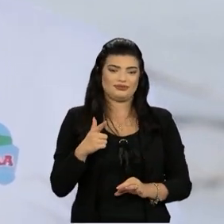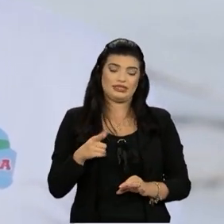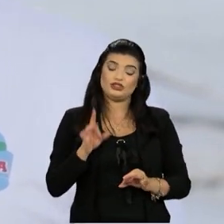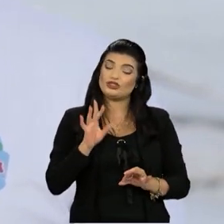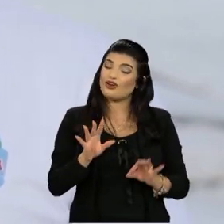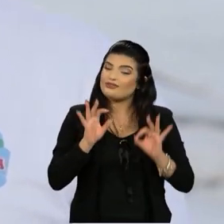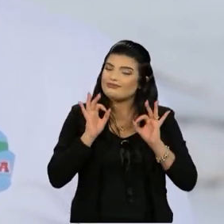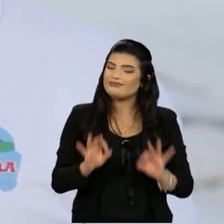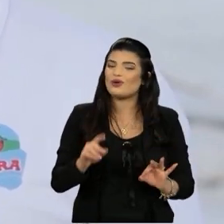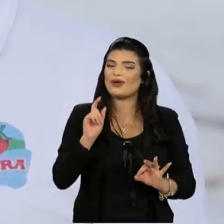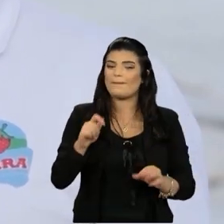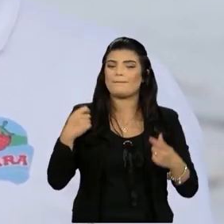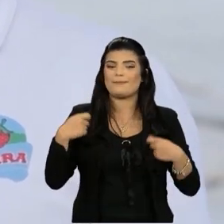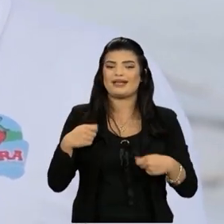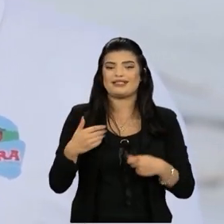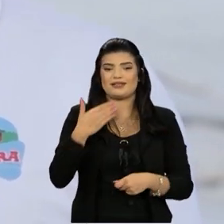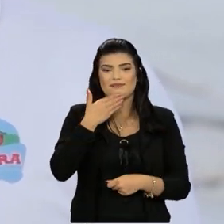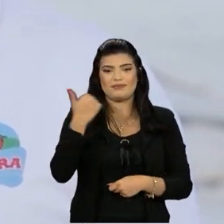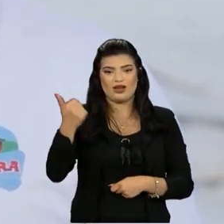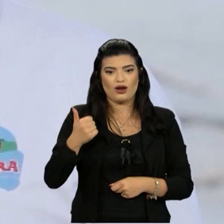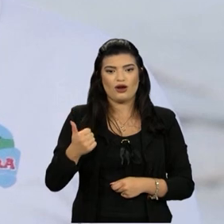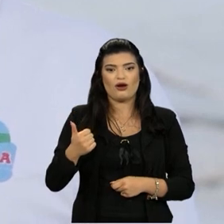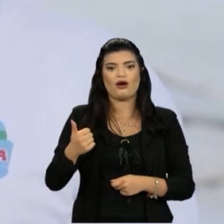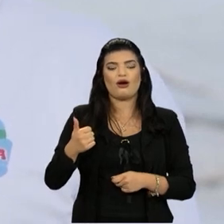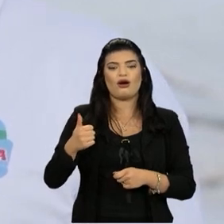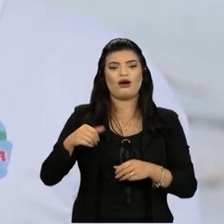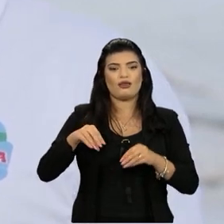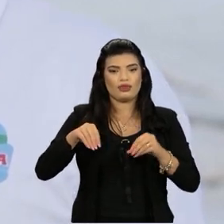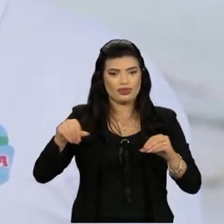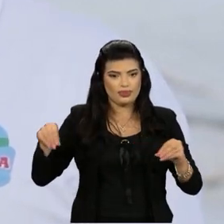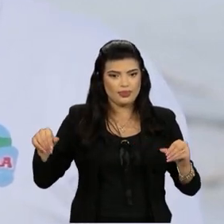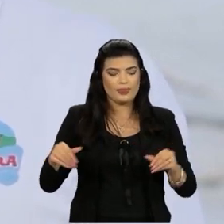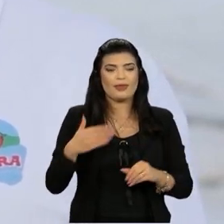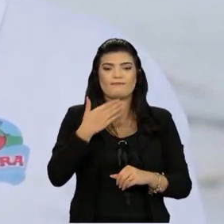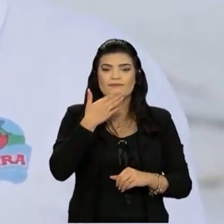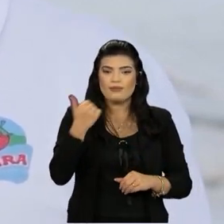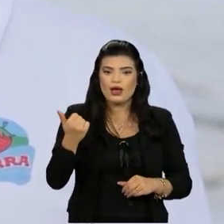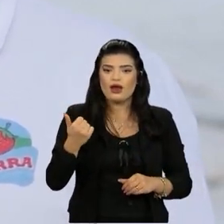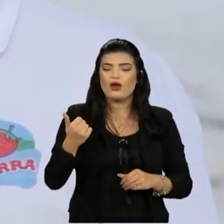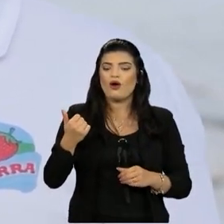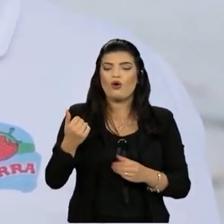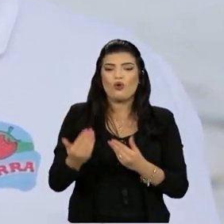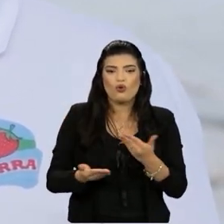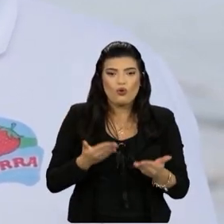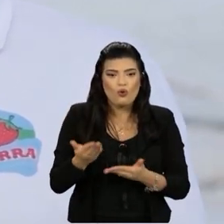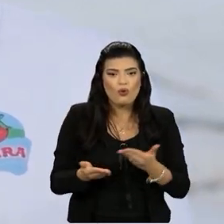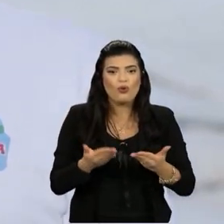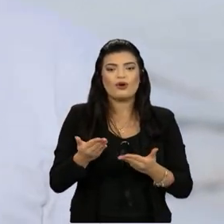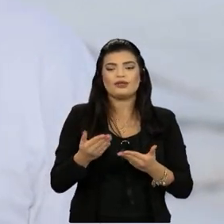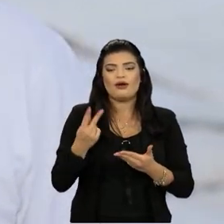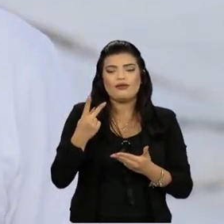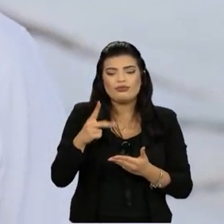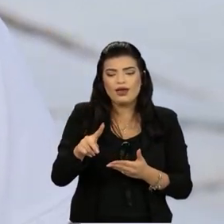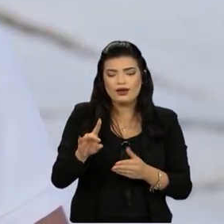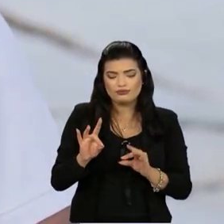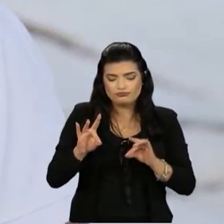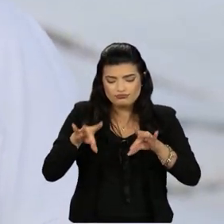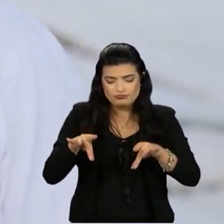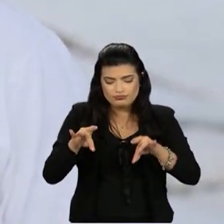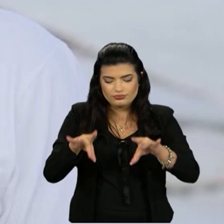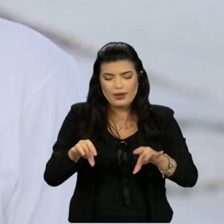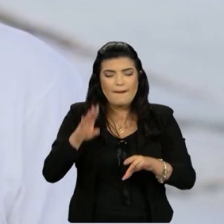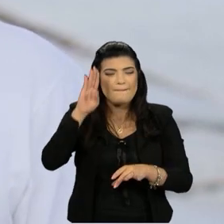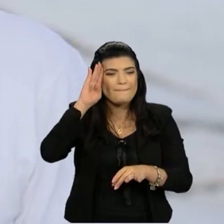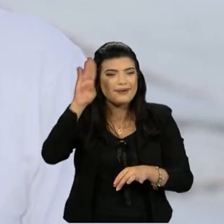fazer o melhor. Toda vez procurar um solo melhor, procurar uma adubação melhor, procurar uma muda melhor. Principalmente a parte da